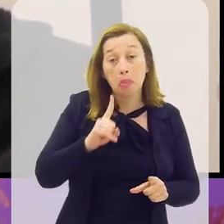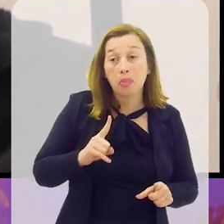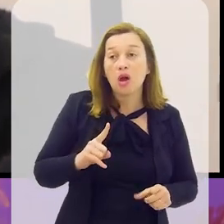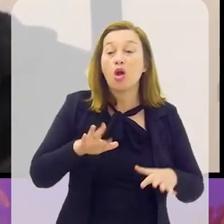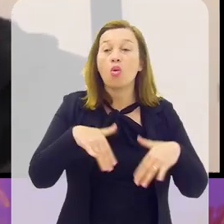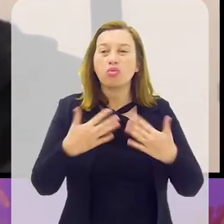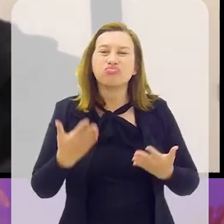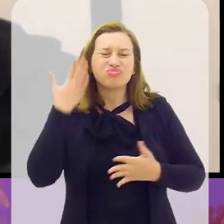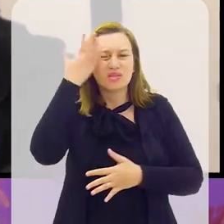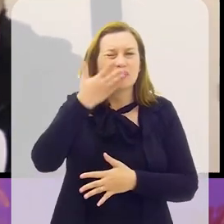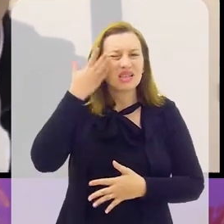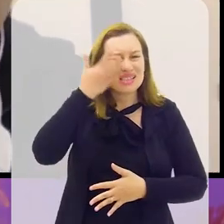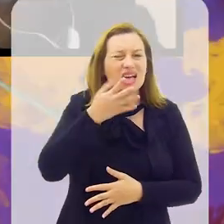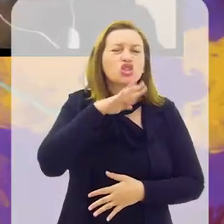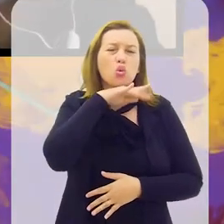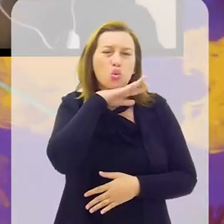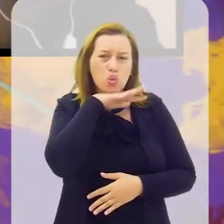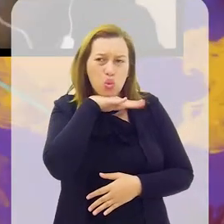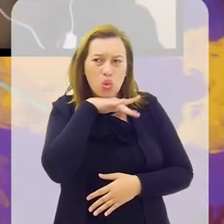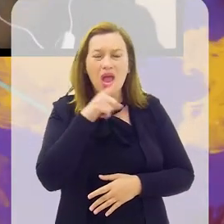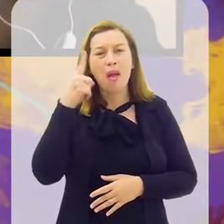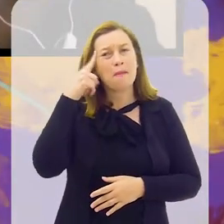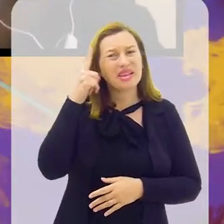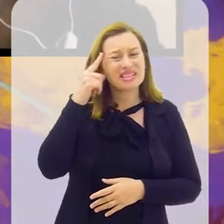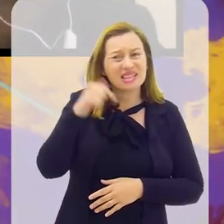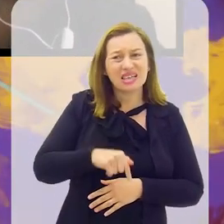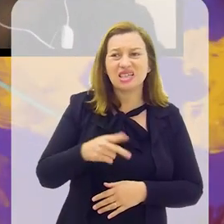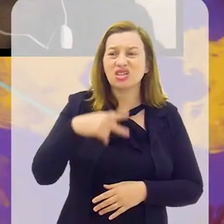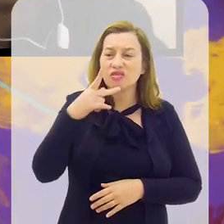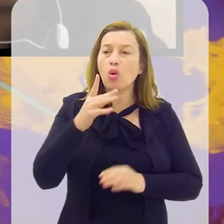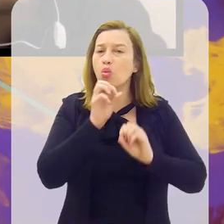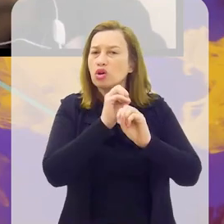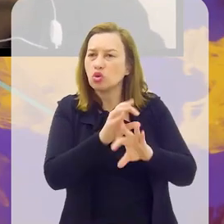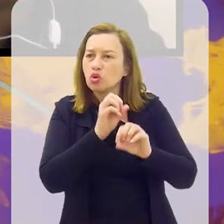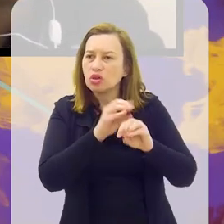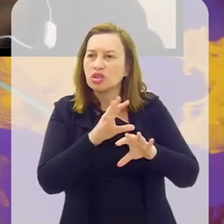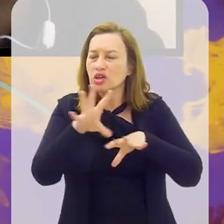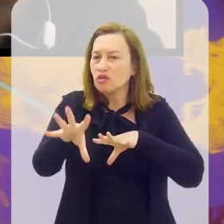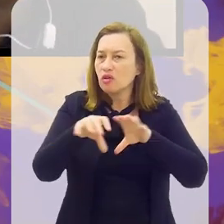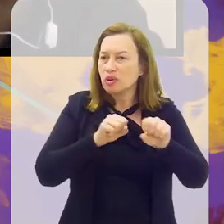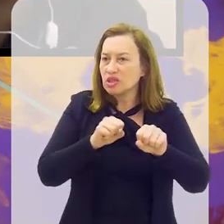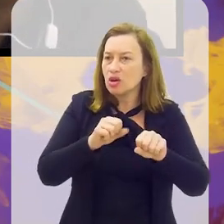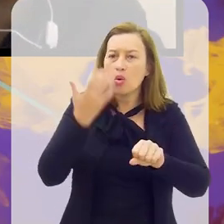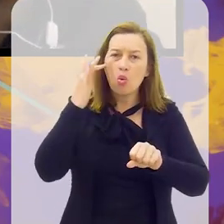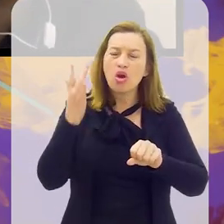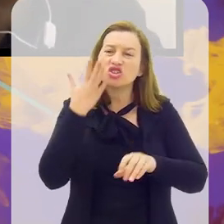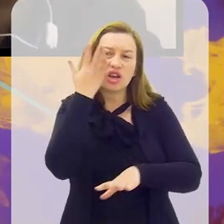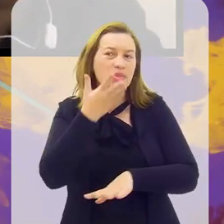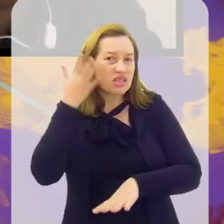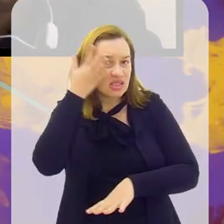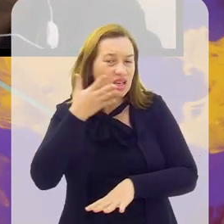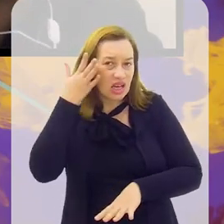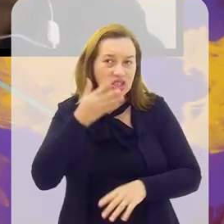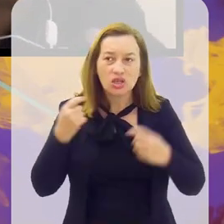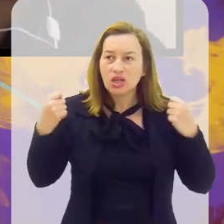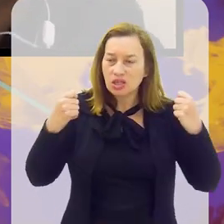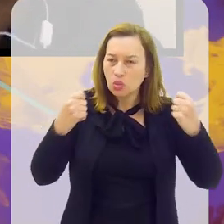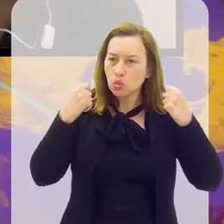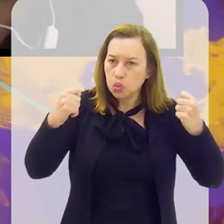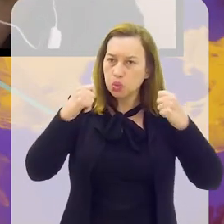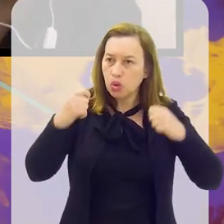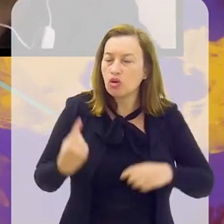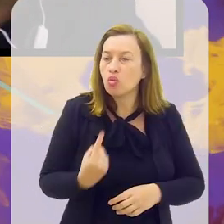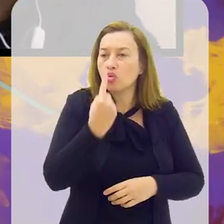encontro belicoso. Então, acho que fica uma mensagem muito negativa, pensando aqui, a gente falou tanto em educação, em formação, eu acho que a